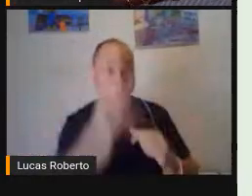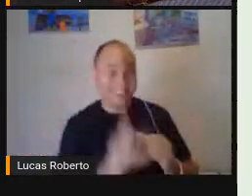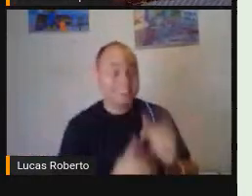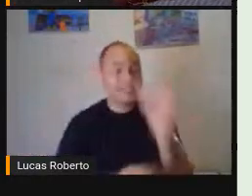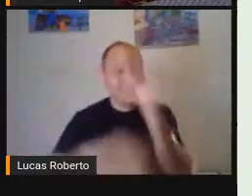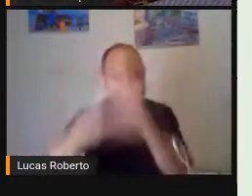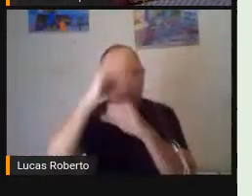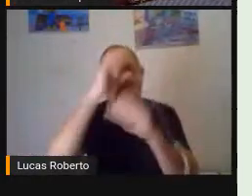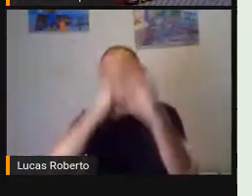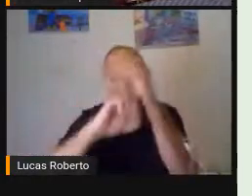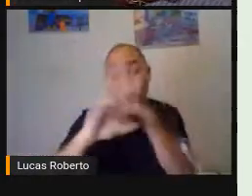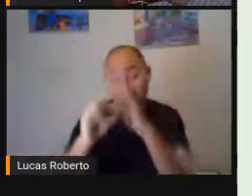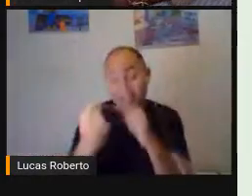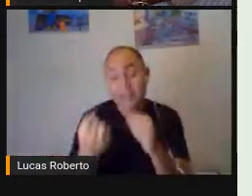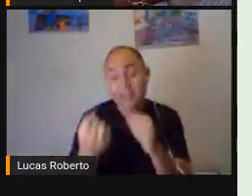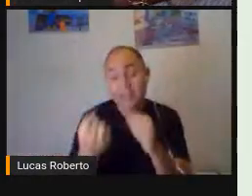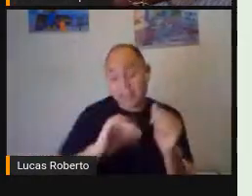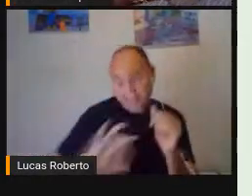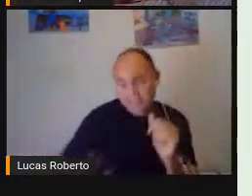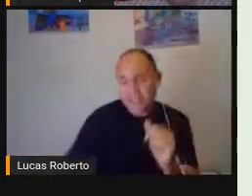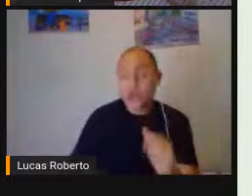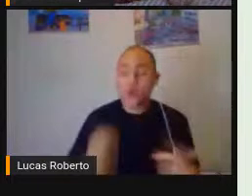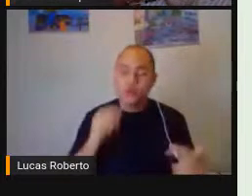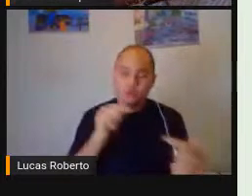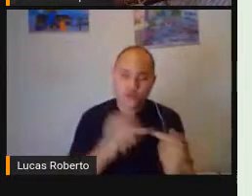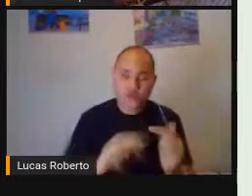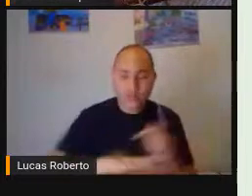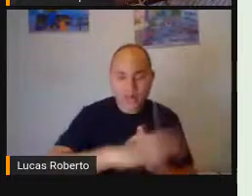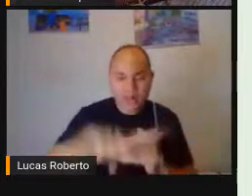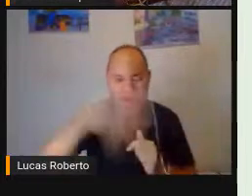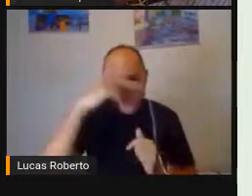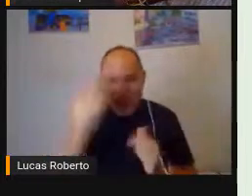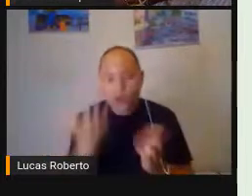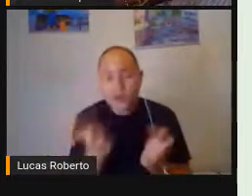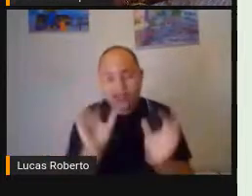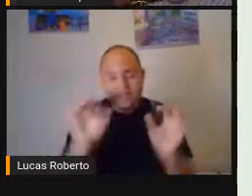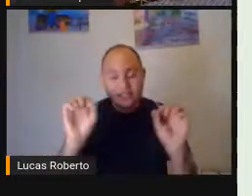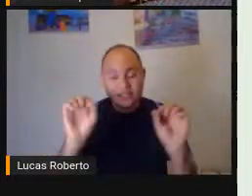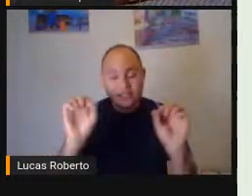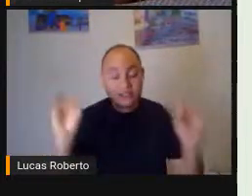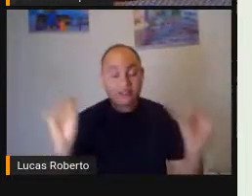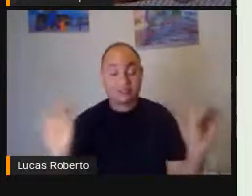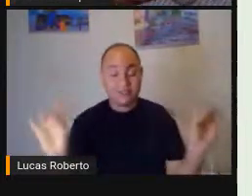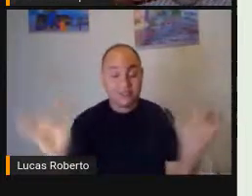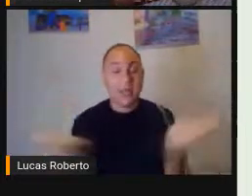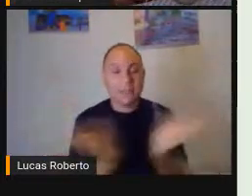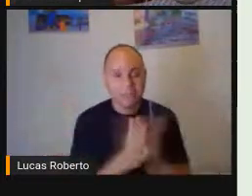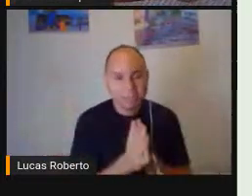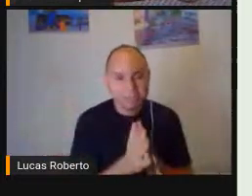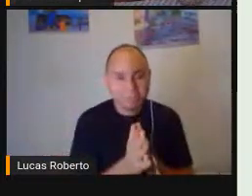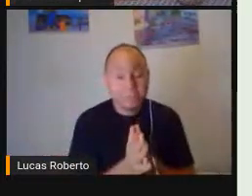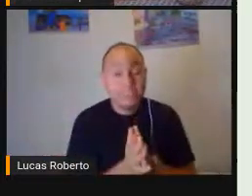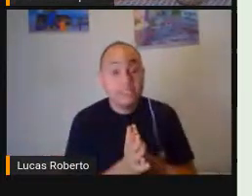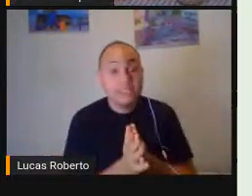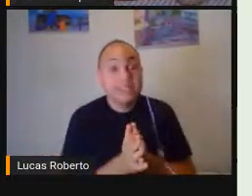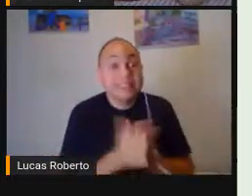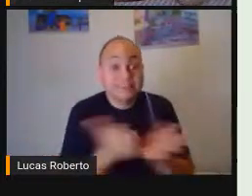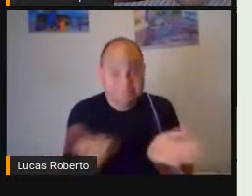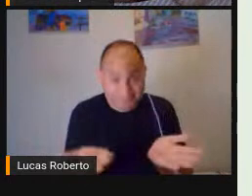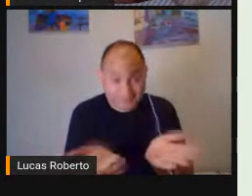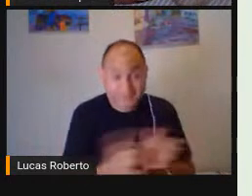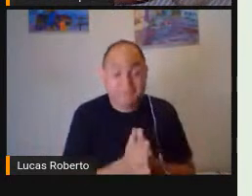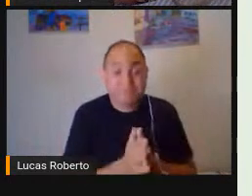aprendizagem Da criança Público Da educação especial Que a gente tem Tanto comentado aqui Então Esse